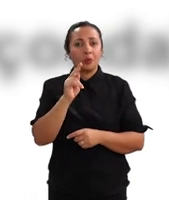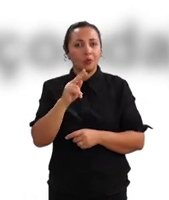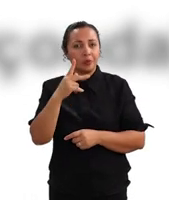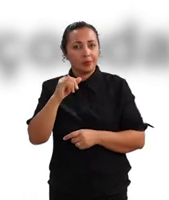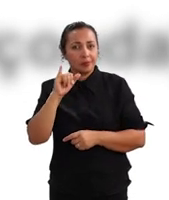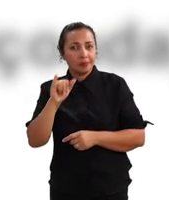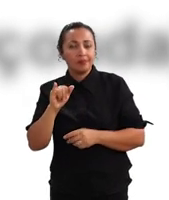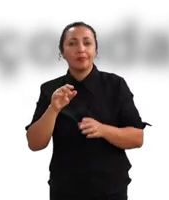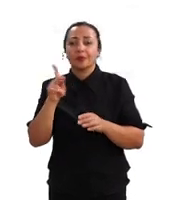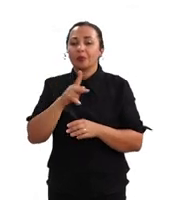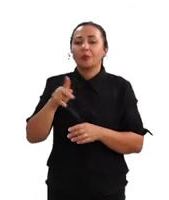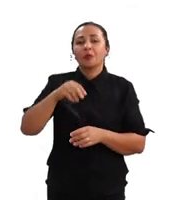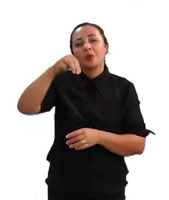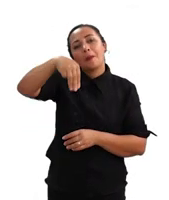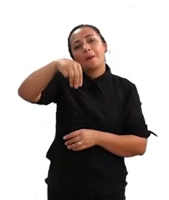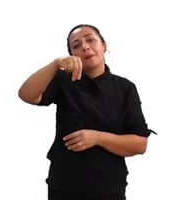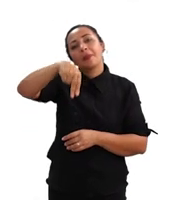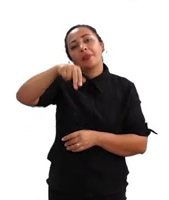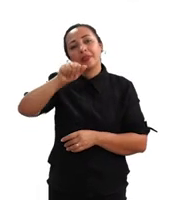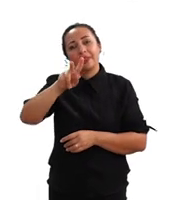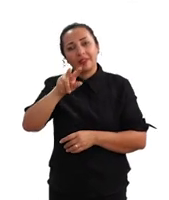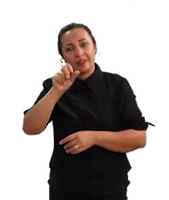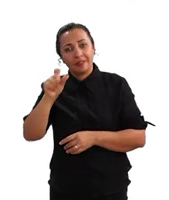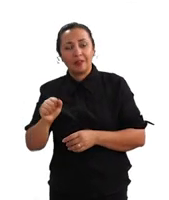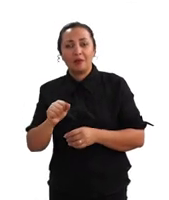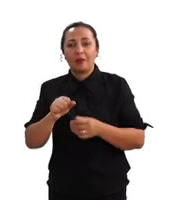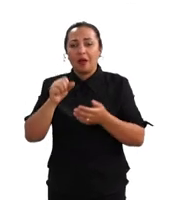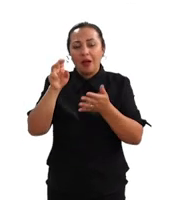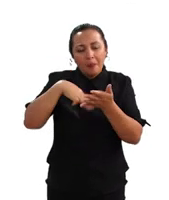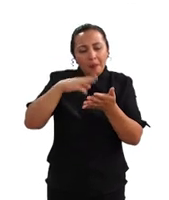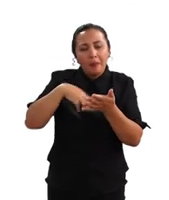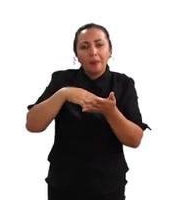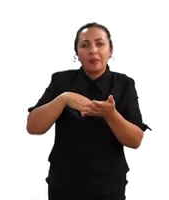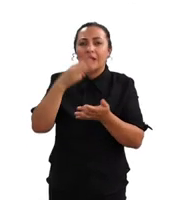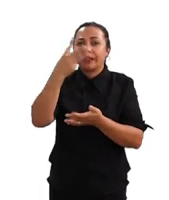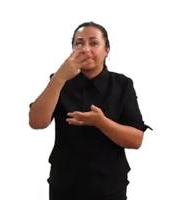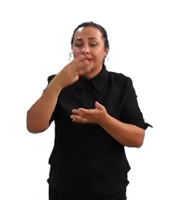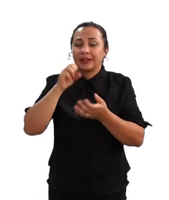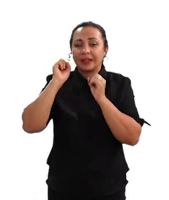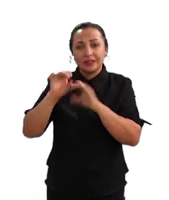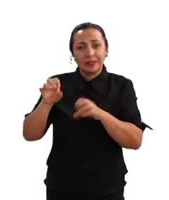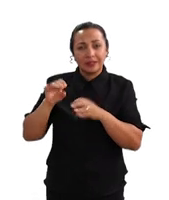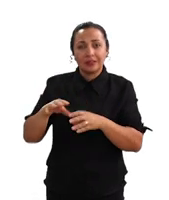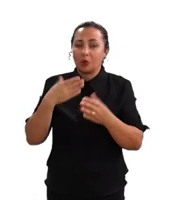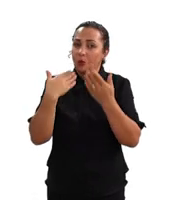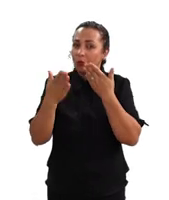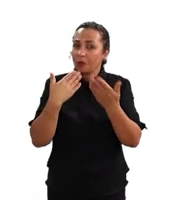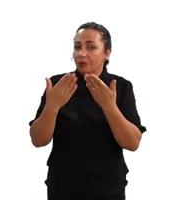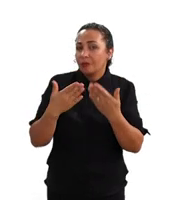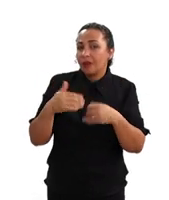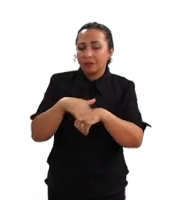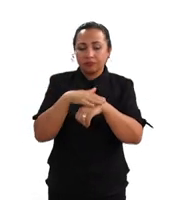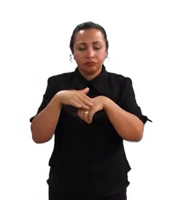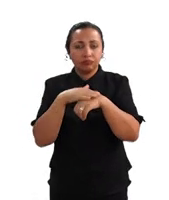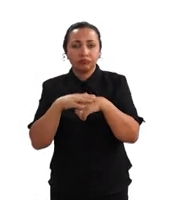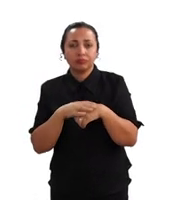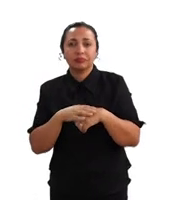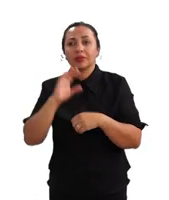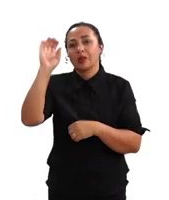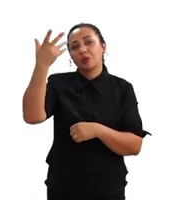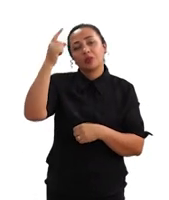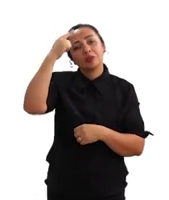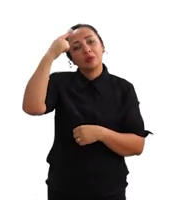moderno, do professor Naval. É um manual em três lições, muito didático, com diálogos em